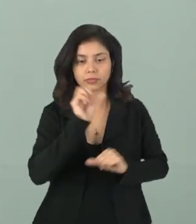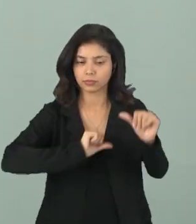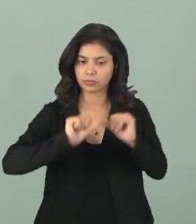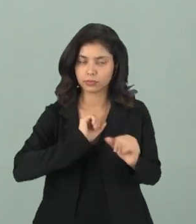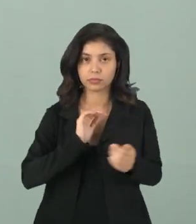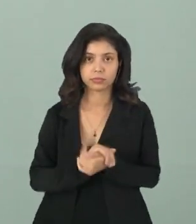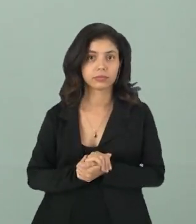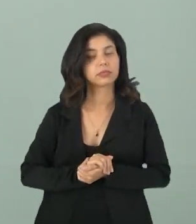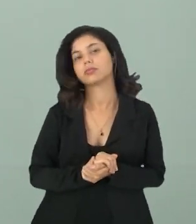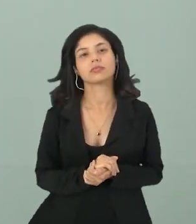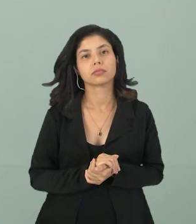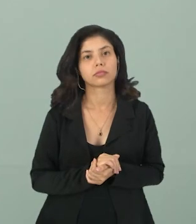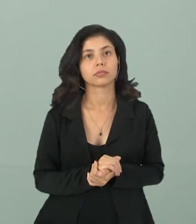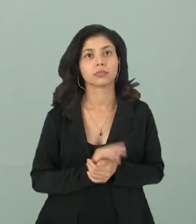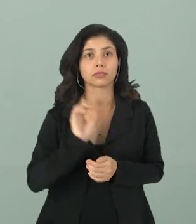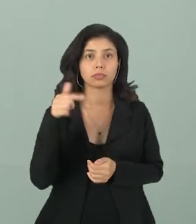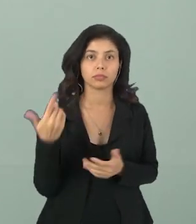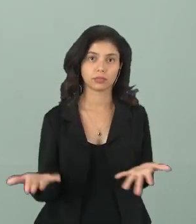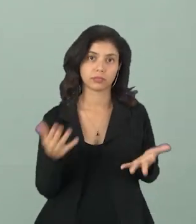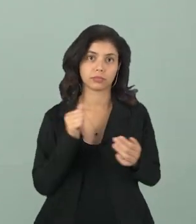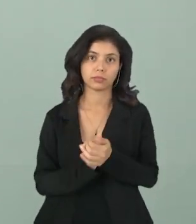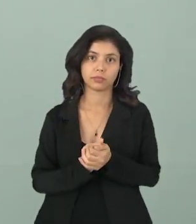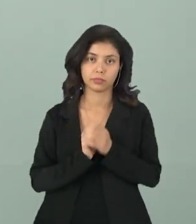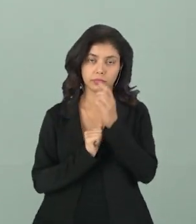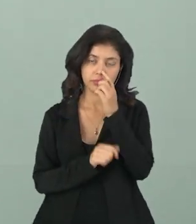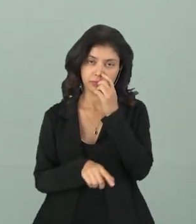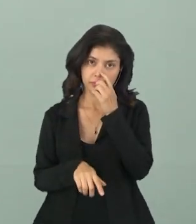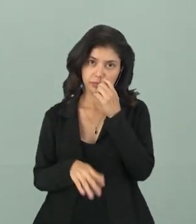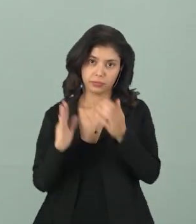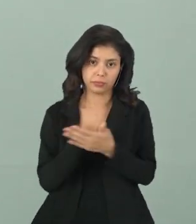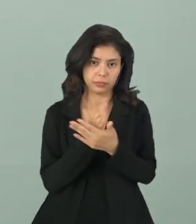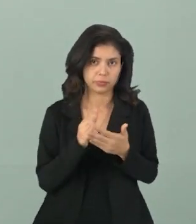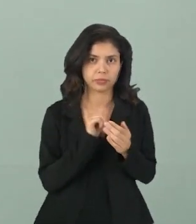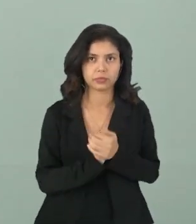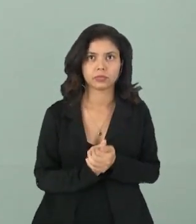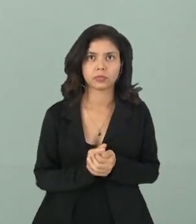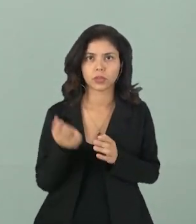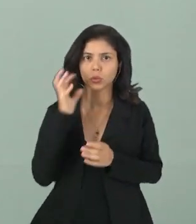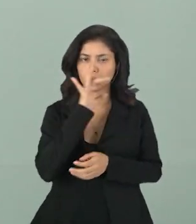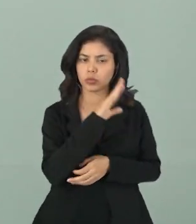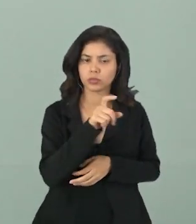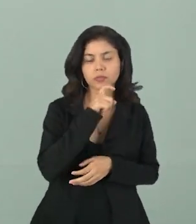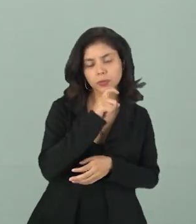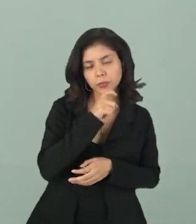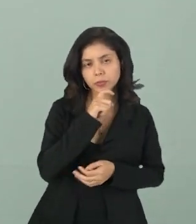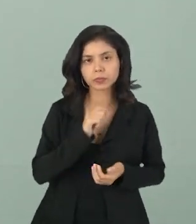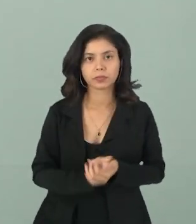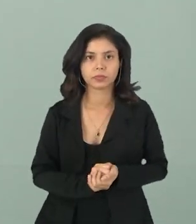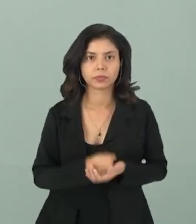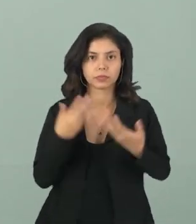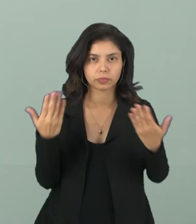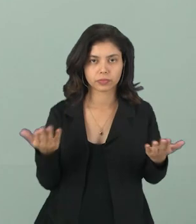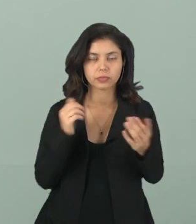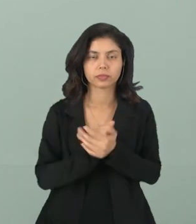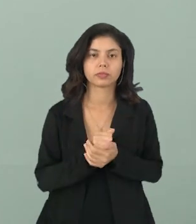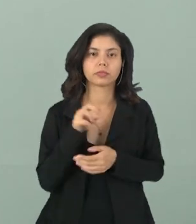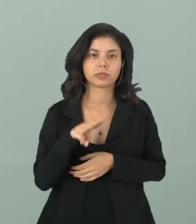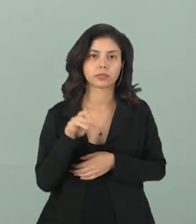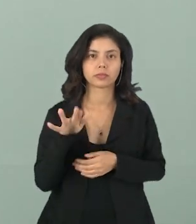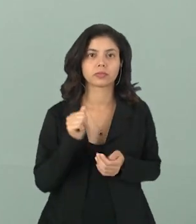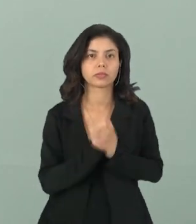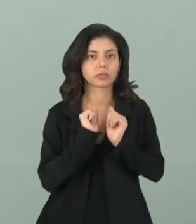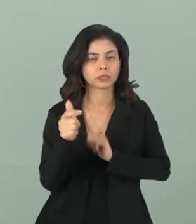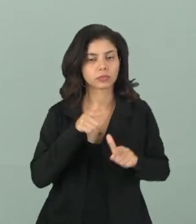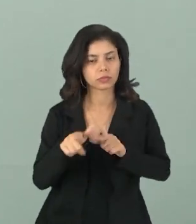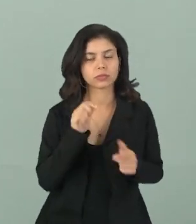para transformar todo em trabalho. E que tem algumas imposições, uma fonte quente, uma fonte fria, né? Para que essa máquina possa